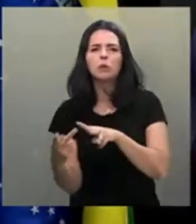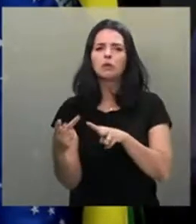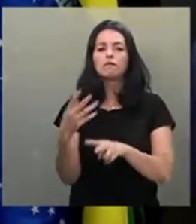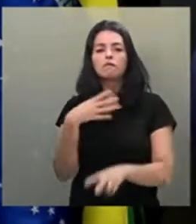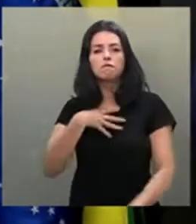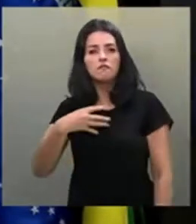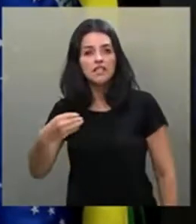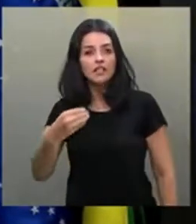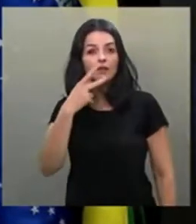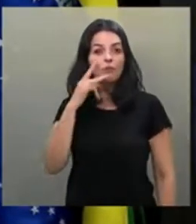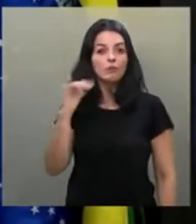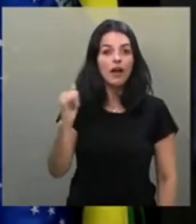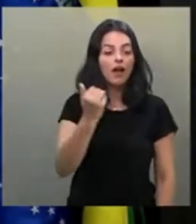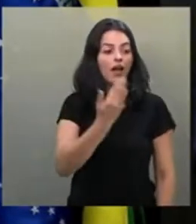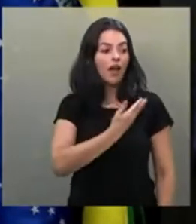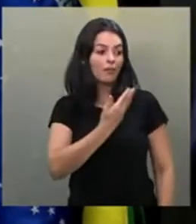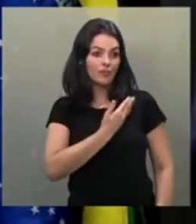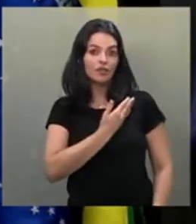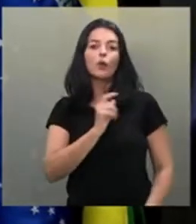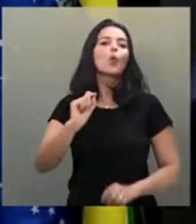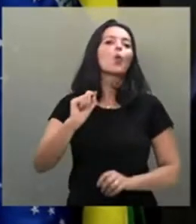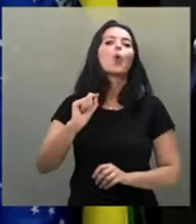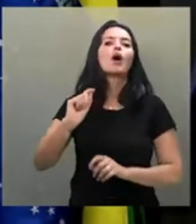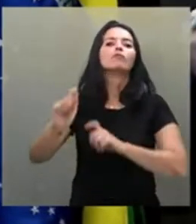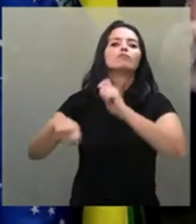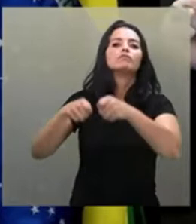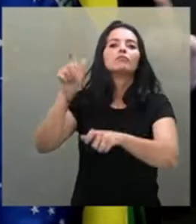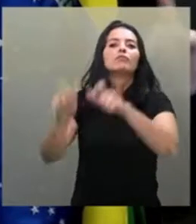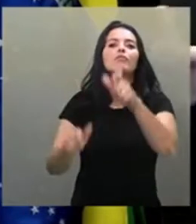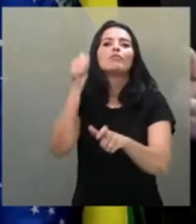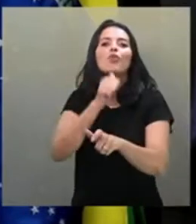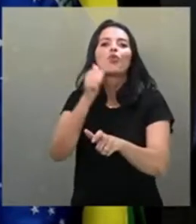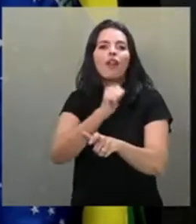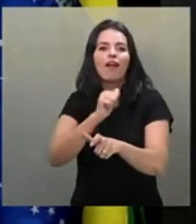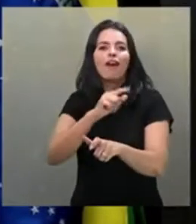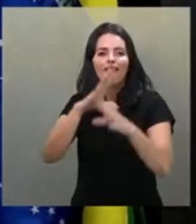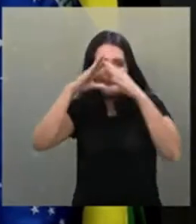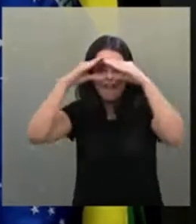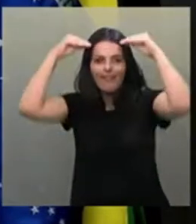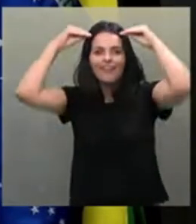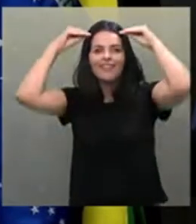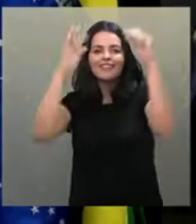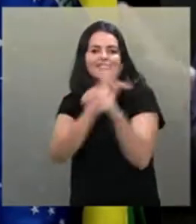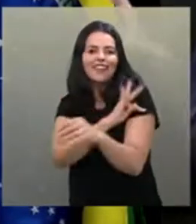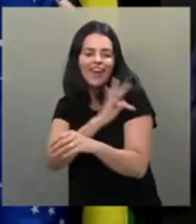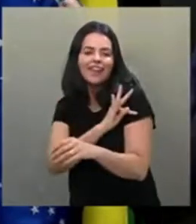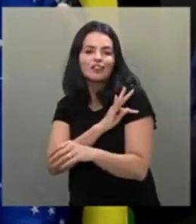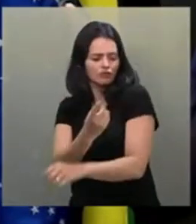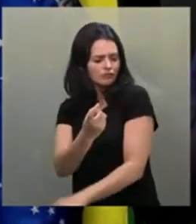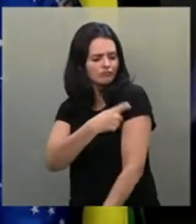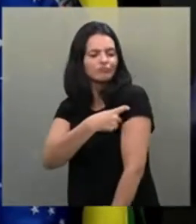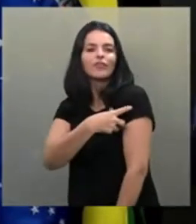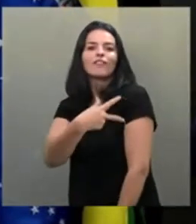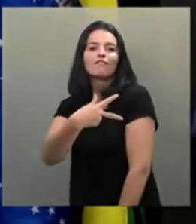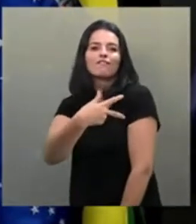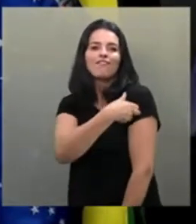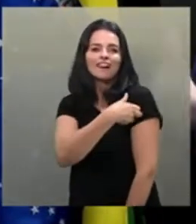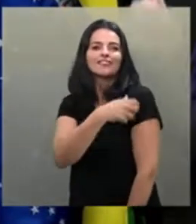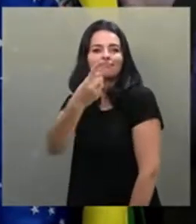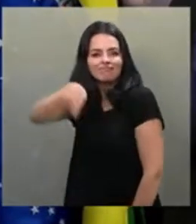amigos, foi a mulher que colocou vacina no braço do povo brasileiro através dos técnicos de enfermagem e enfermeiras,